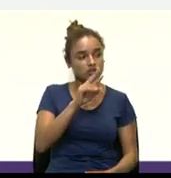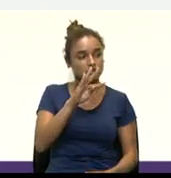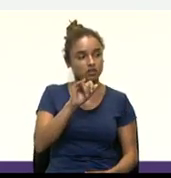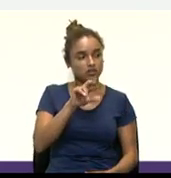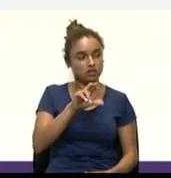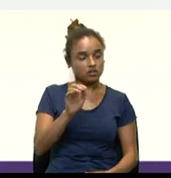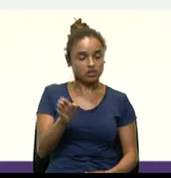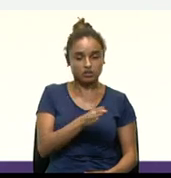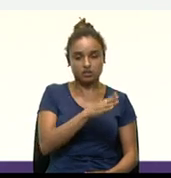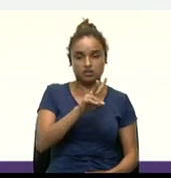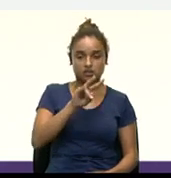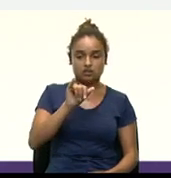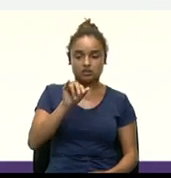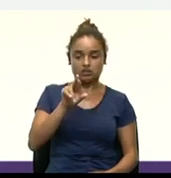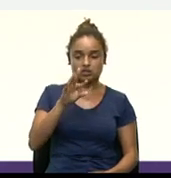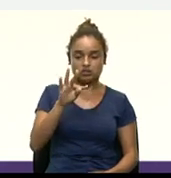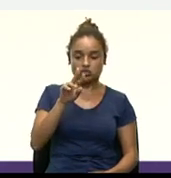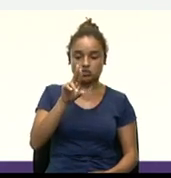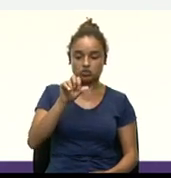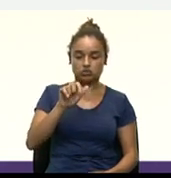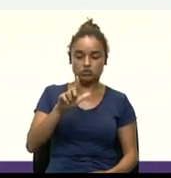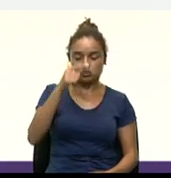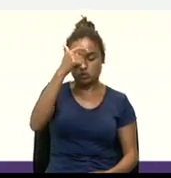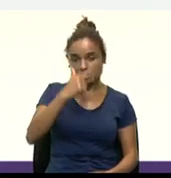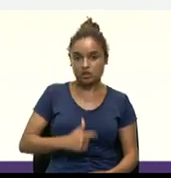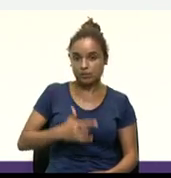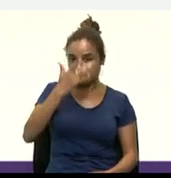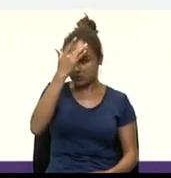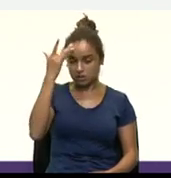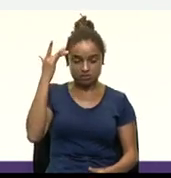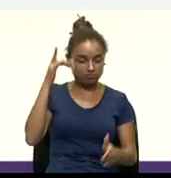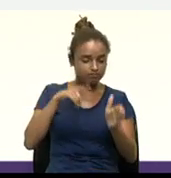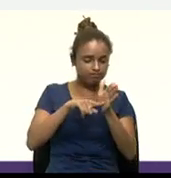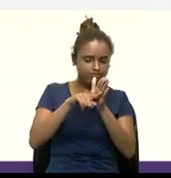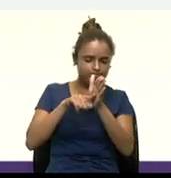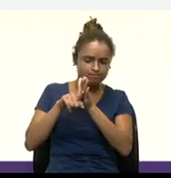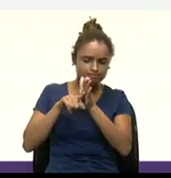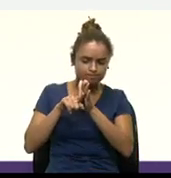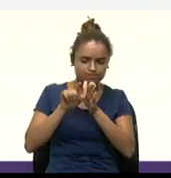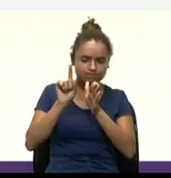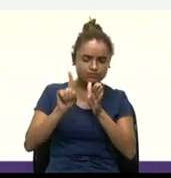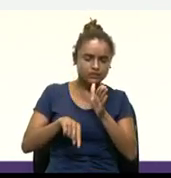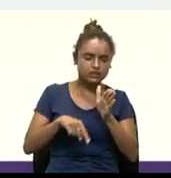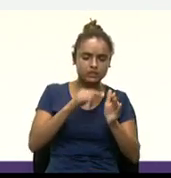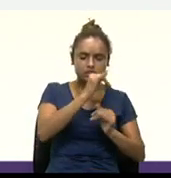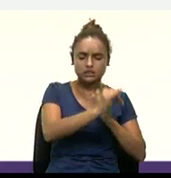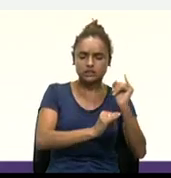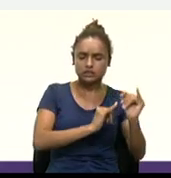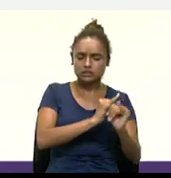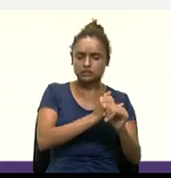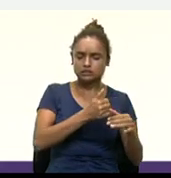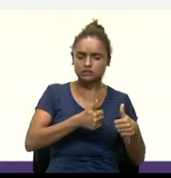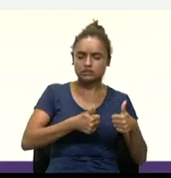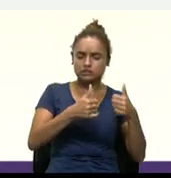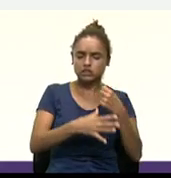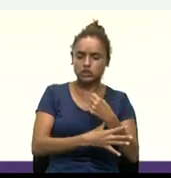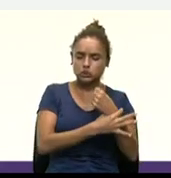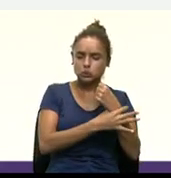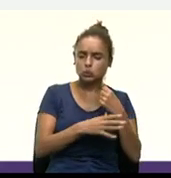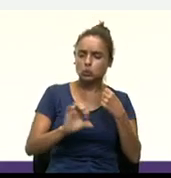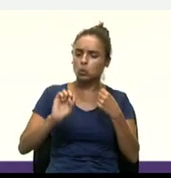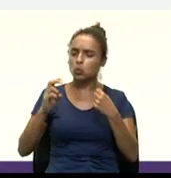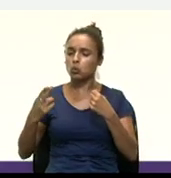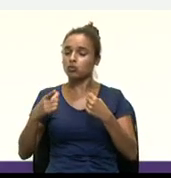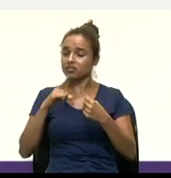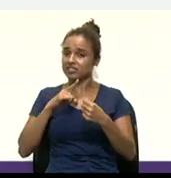Cabe, claro, ao usuário, então, pesquisar, né, qual que é idônea, né, qual que é mais segura e assim